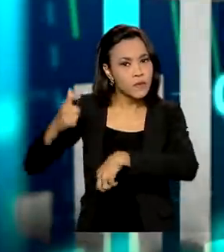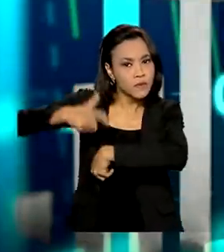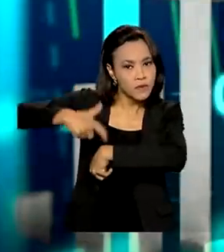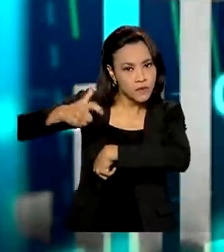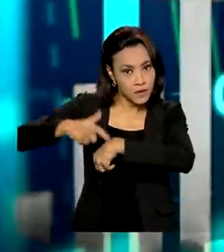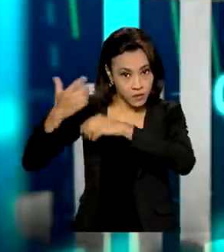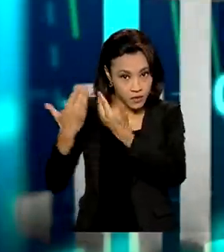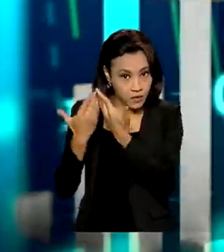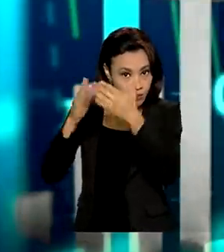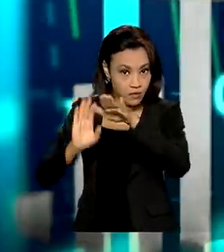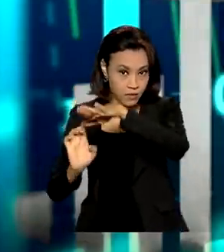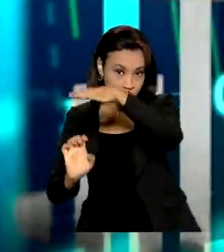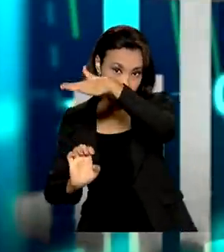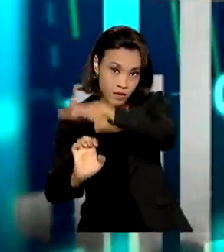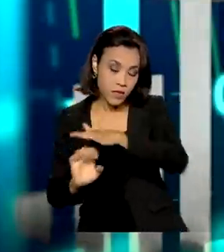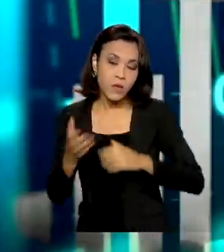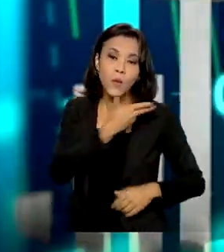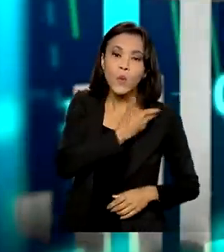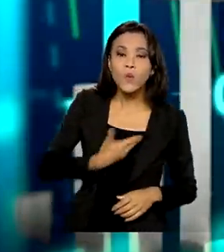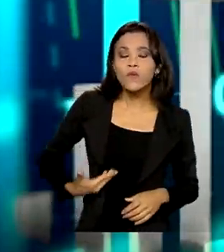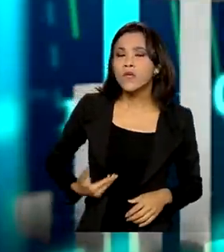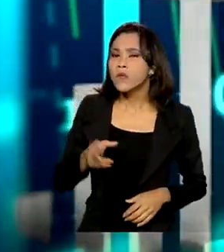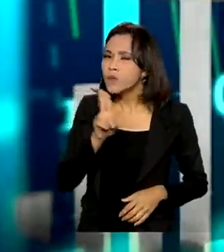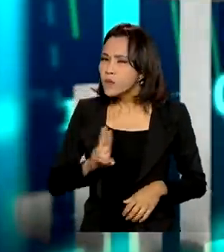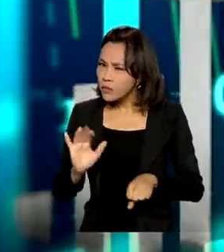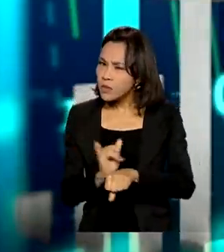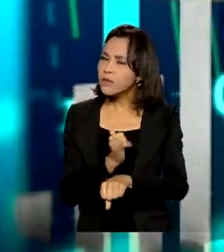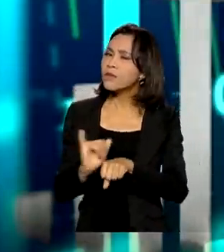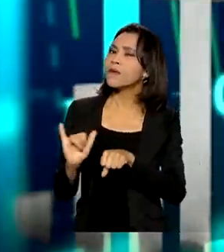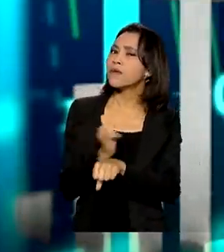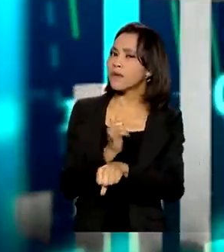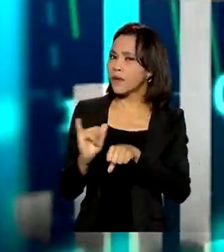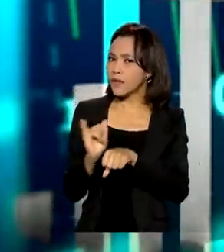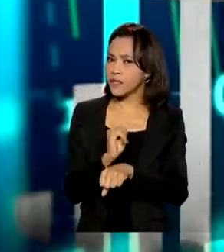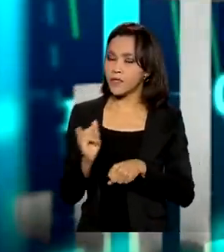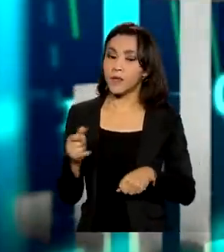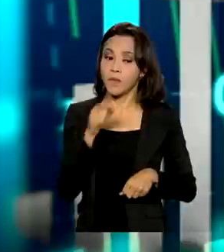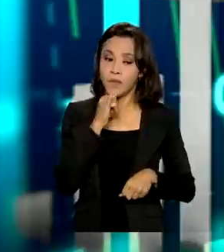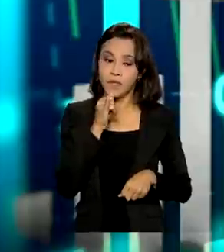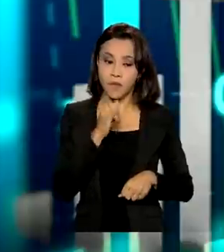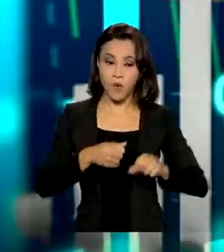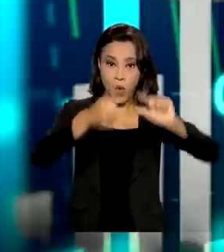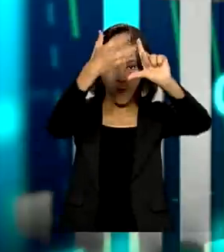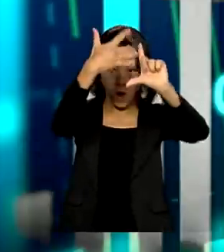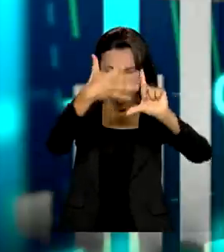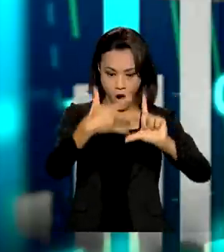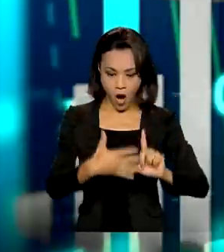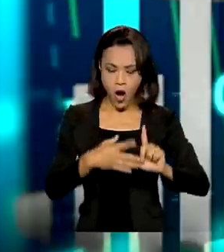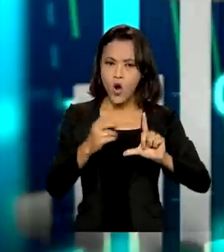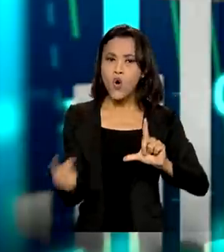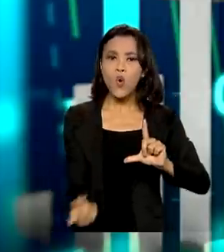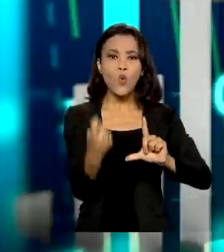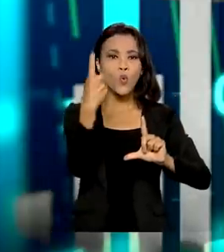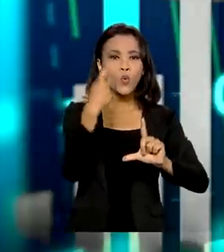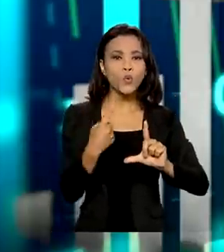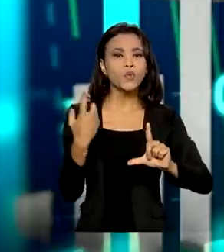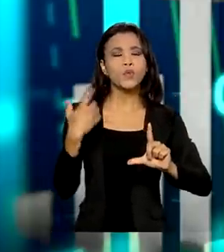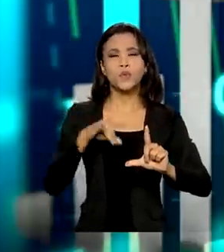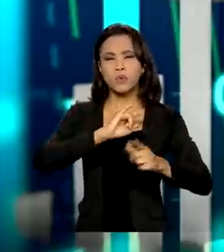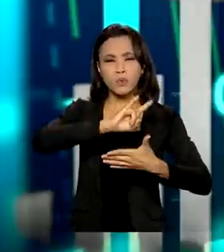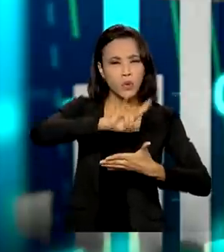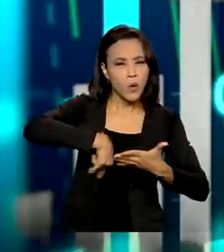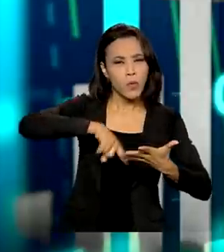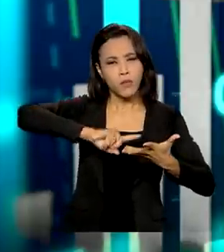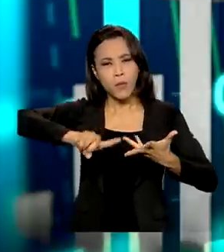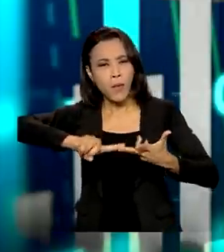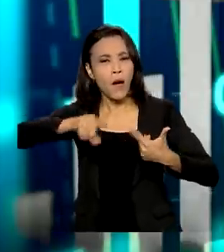dessa forma, o governo utilizou as seguintes estratégias. A criação do balcão único, onde se unificam os procedimentos de abertura online,